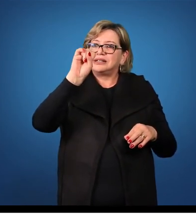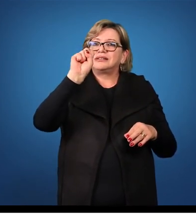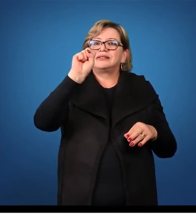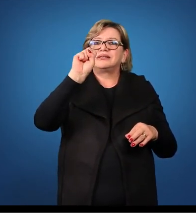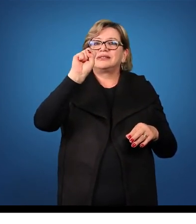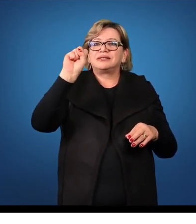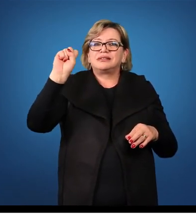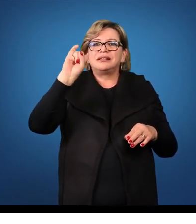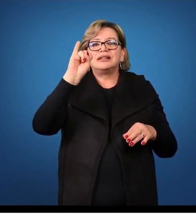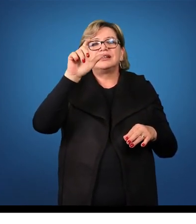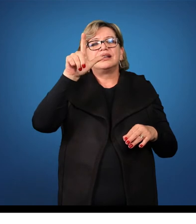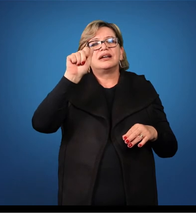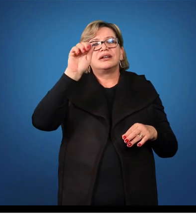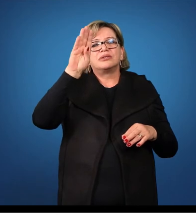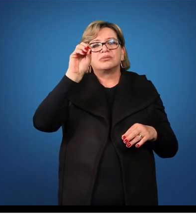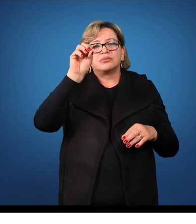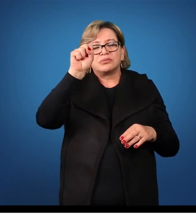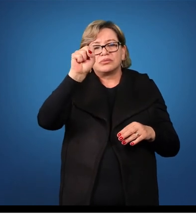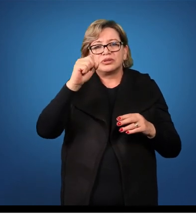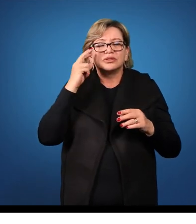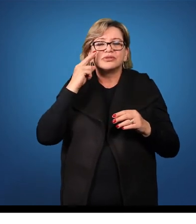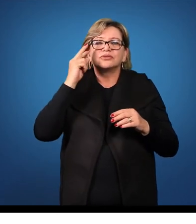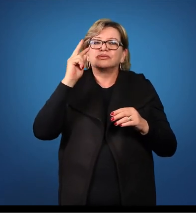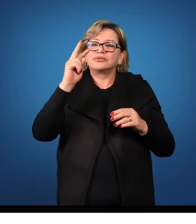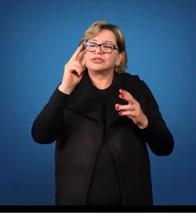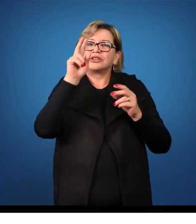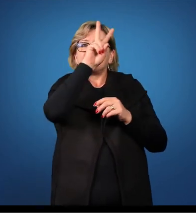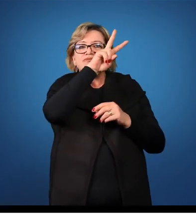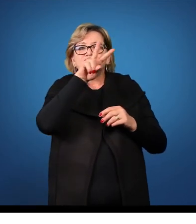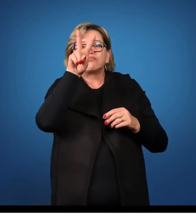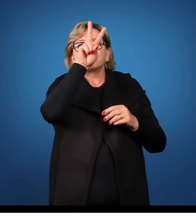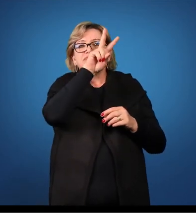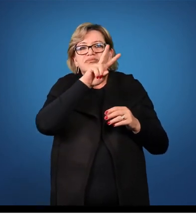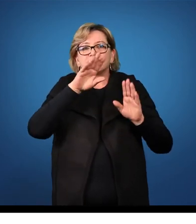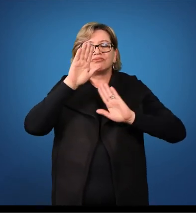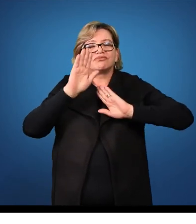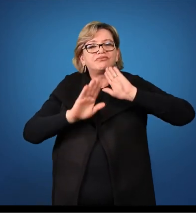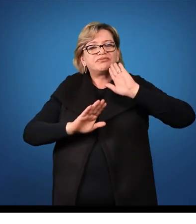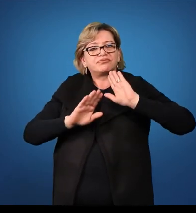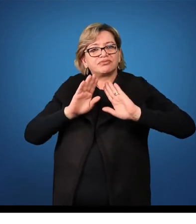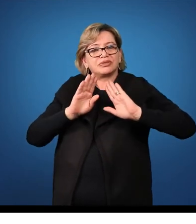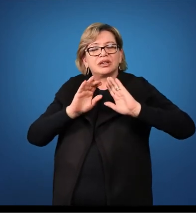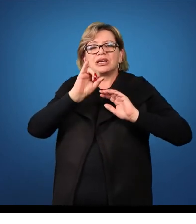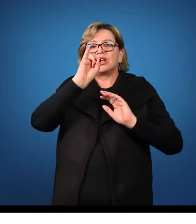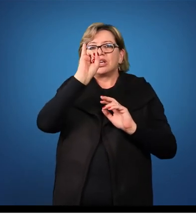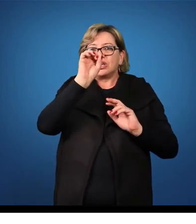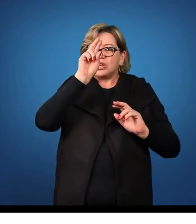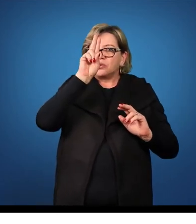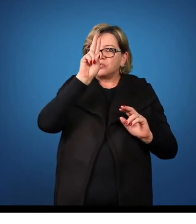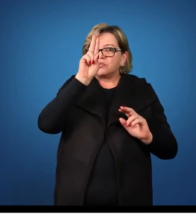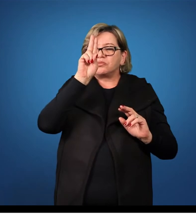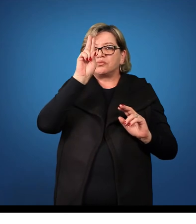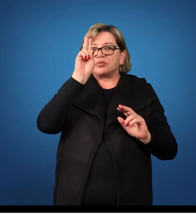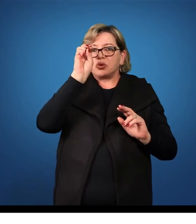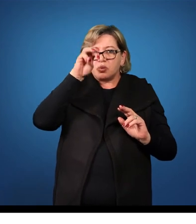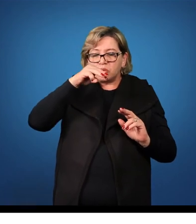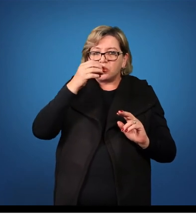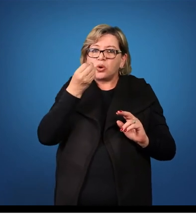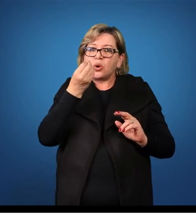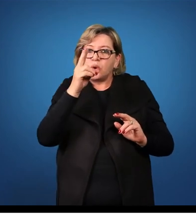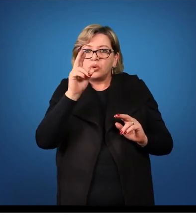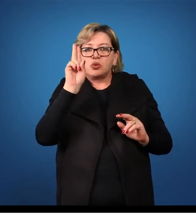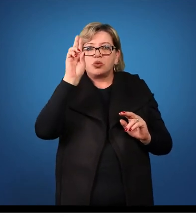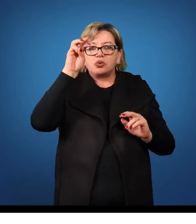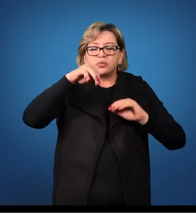tanto em IÚM quanto em IÚM, dependendo da observação que